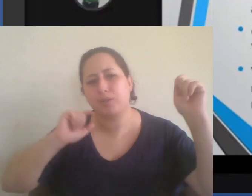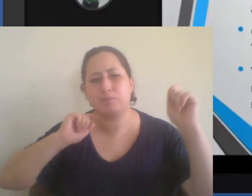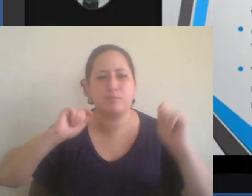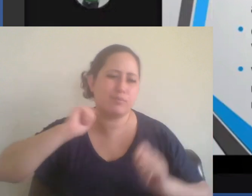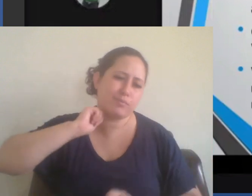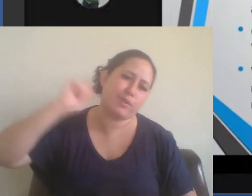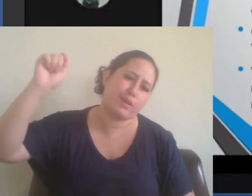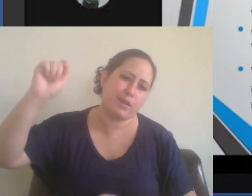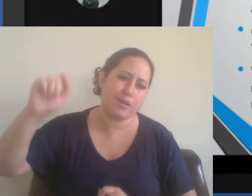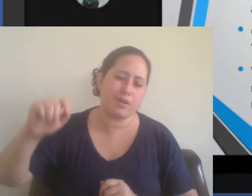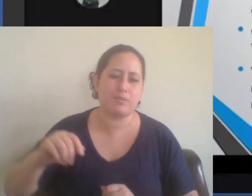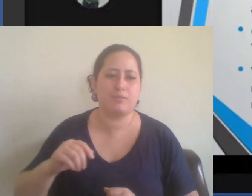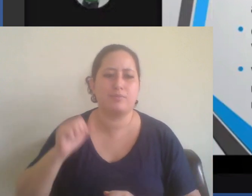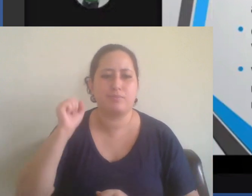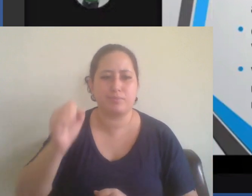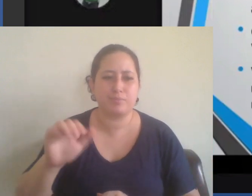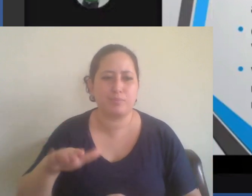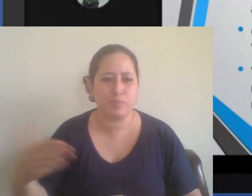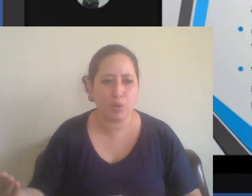de execução